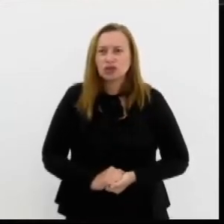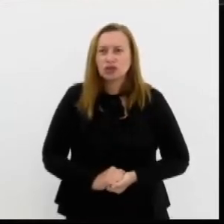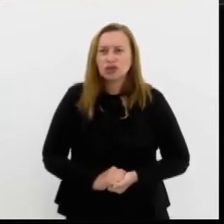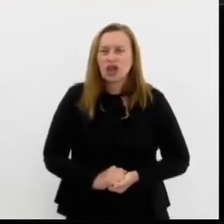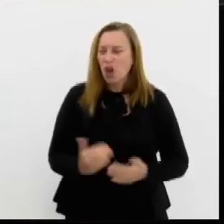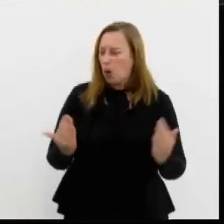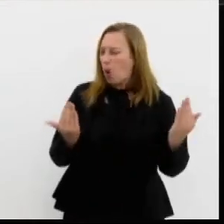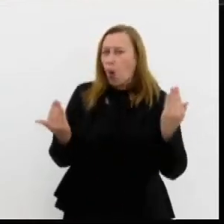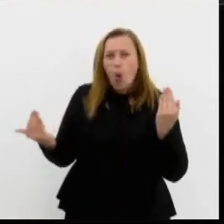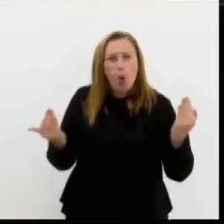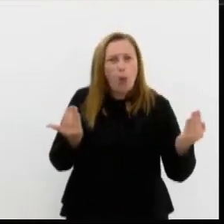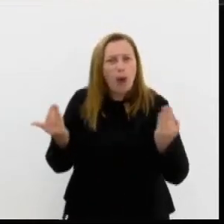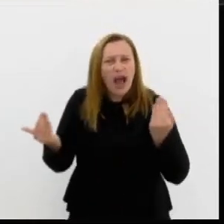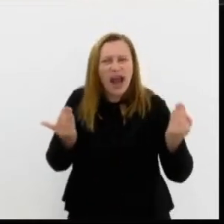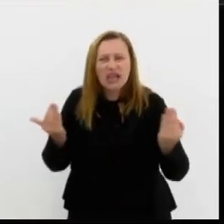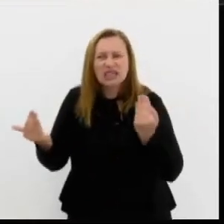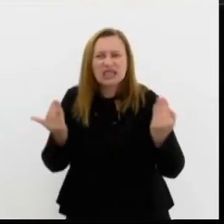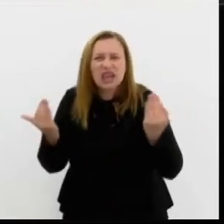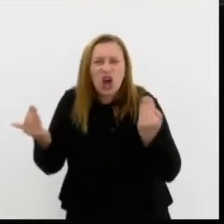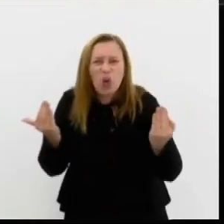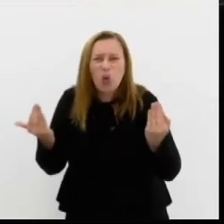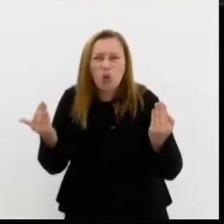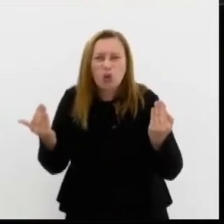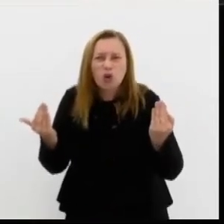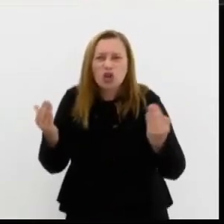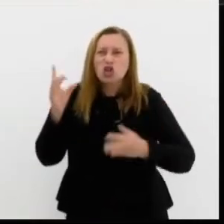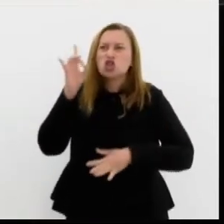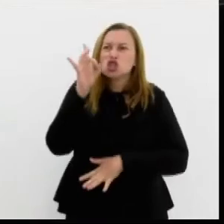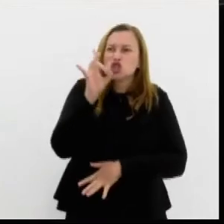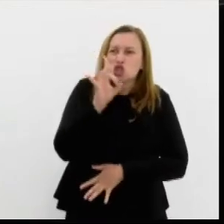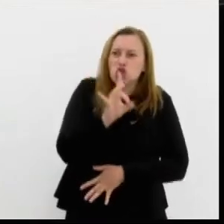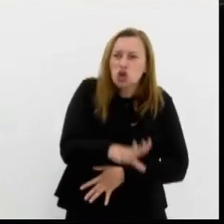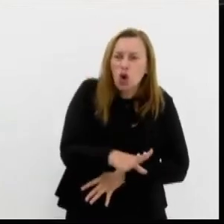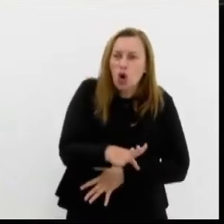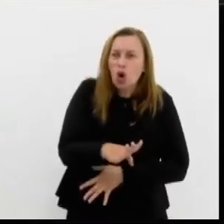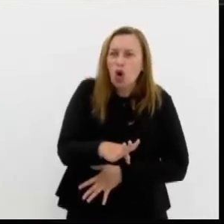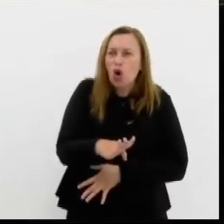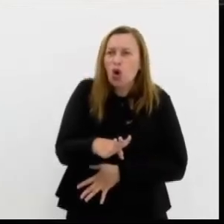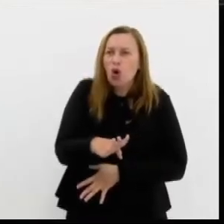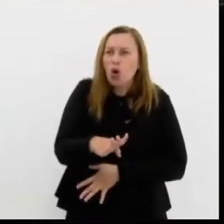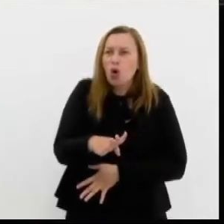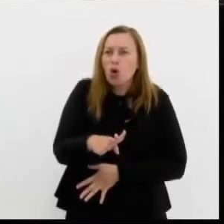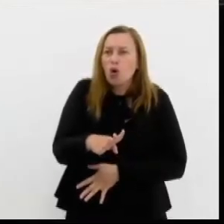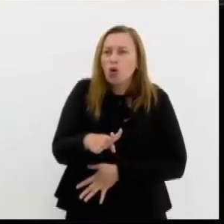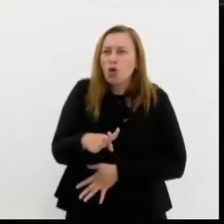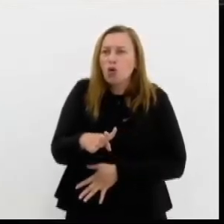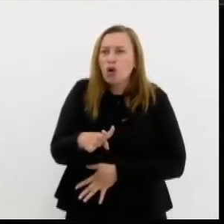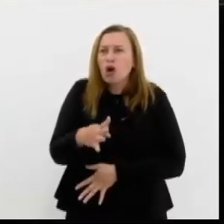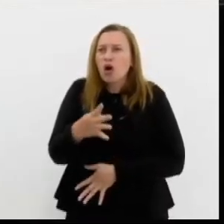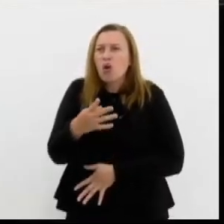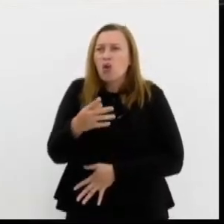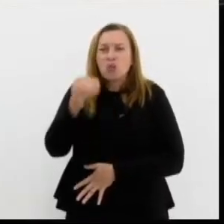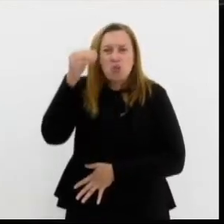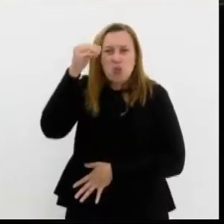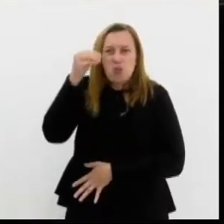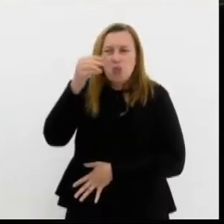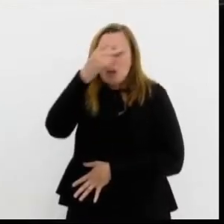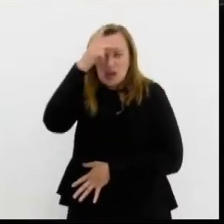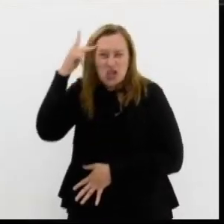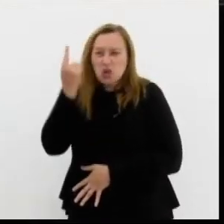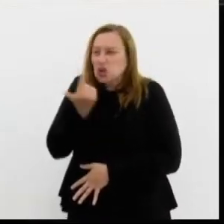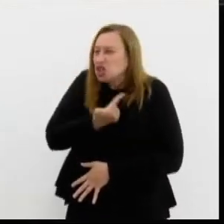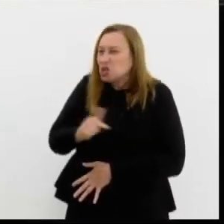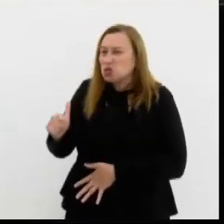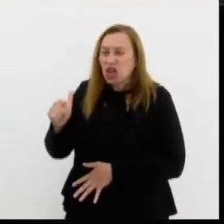comparação que somente uma ameba teria. Aliás, uma ameba tem mais